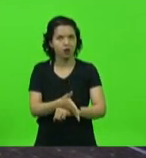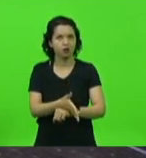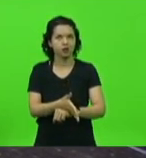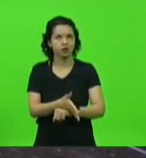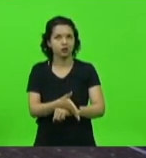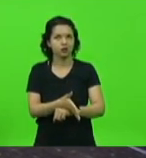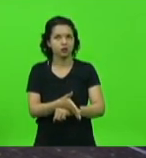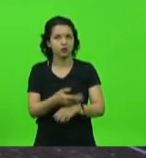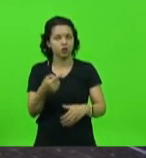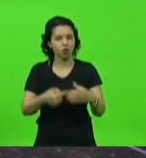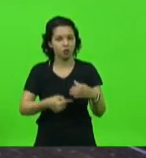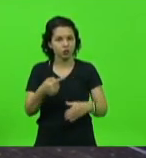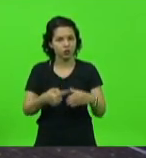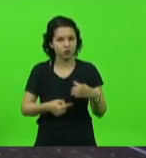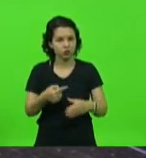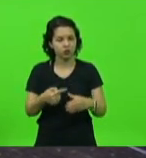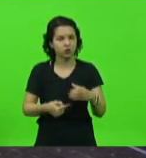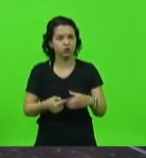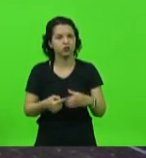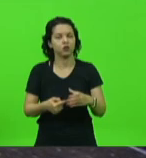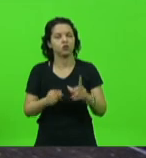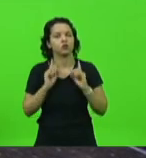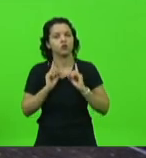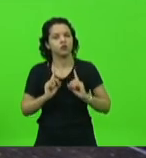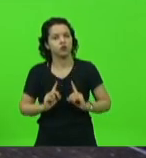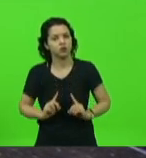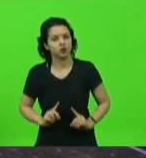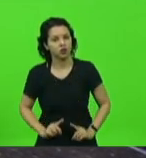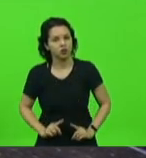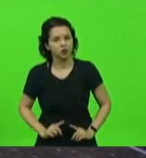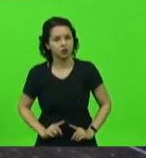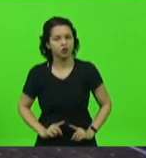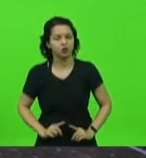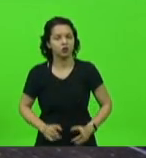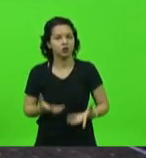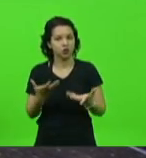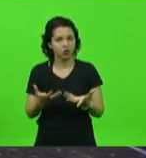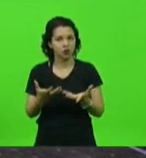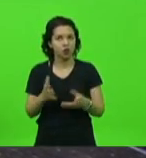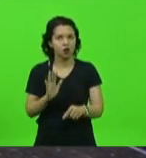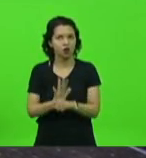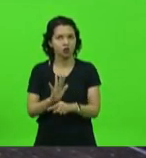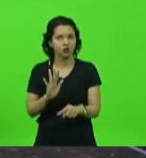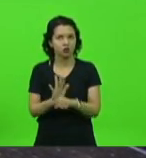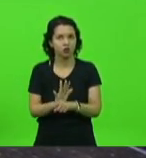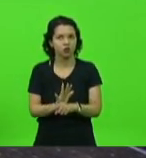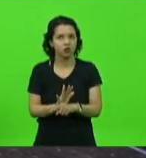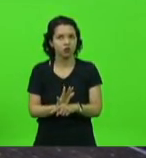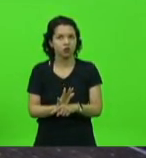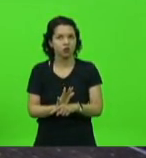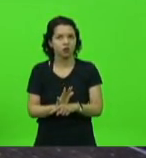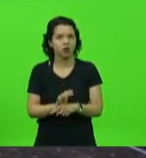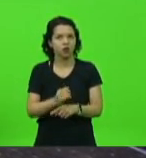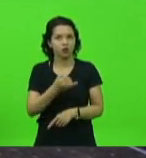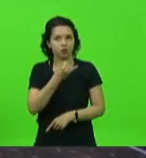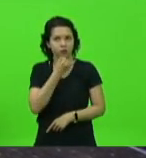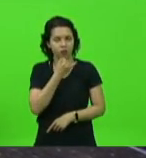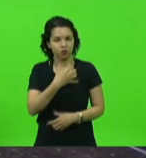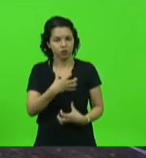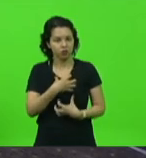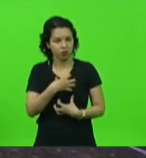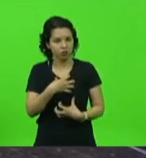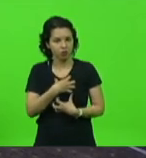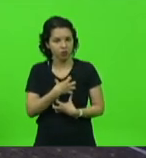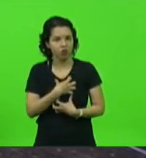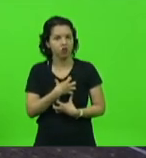da comissão dos deficientes físicos, almejando poder colaborar nesse sentido. Infelizmente, eu me frustrei muito, porque